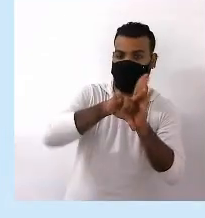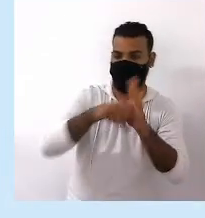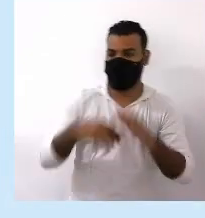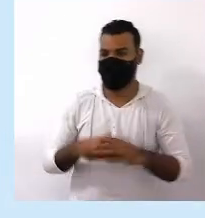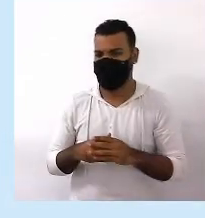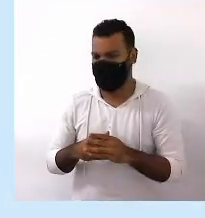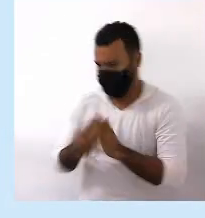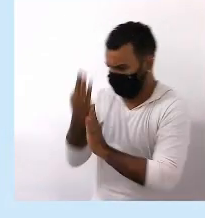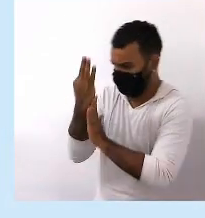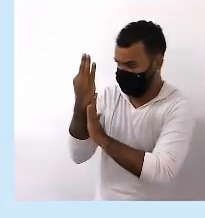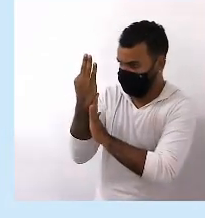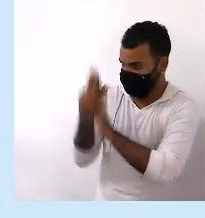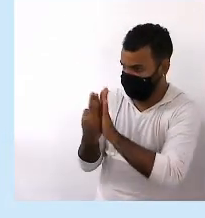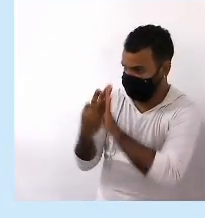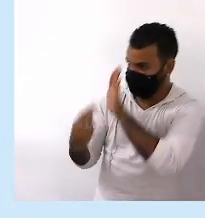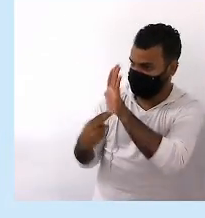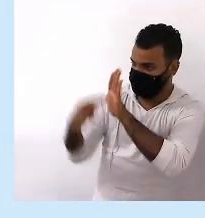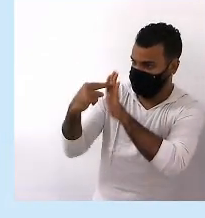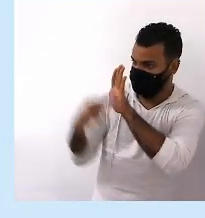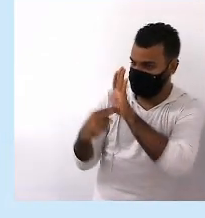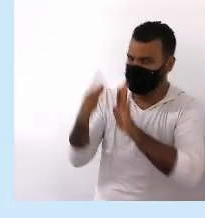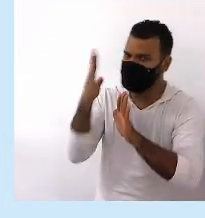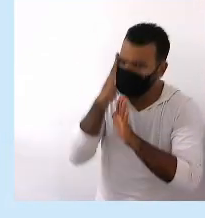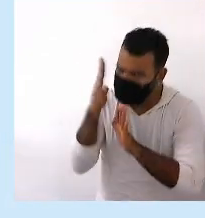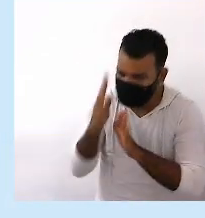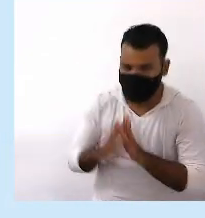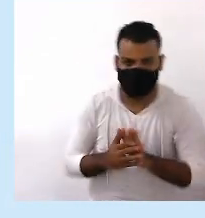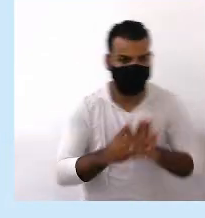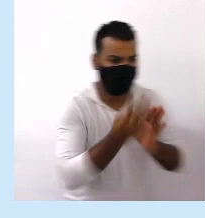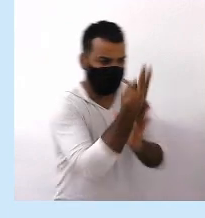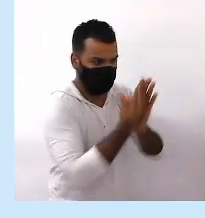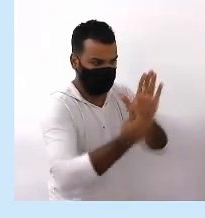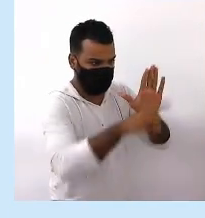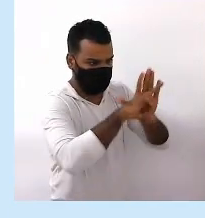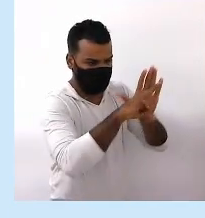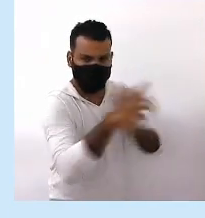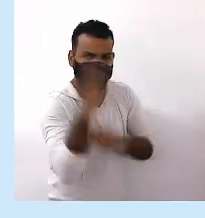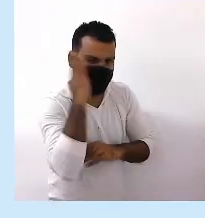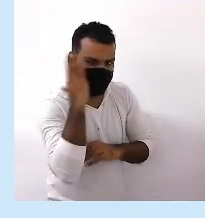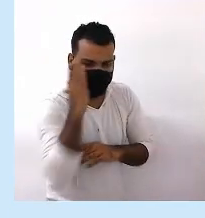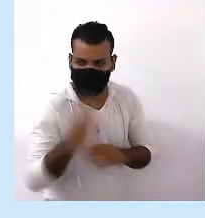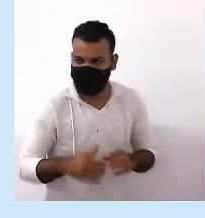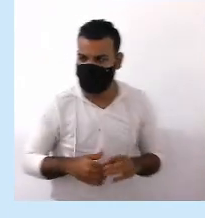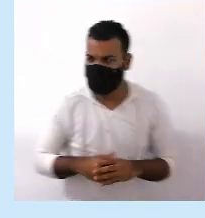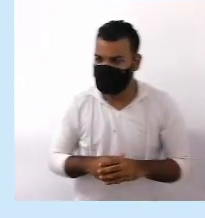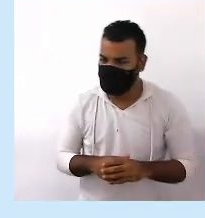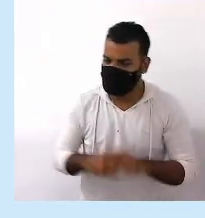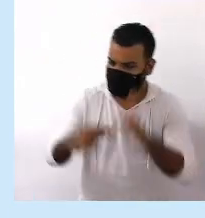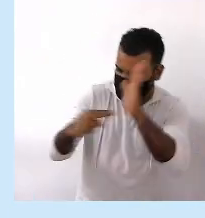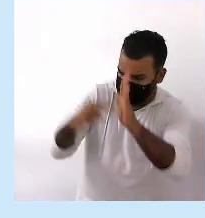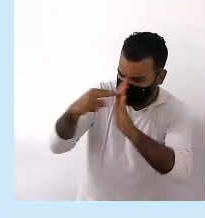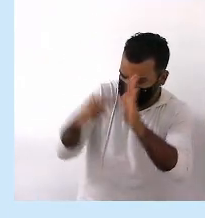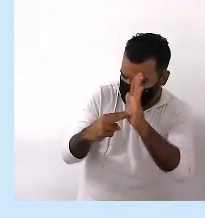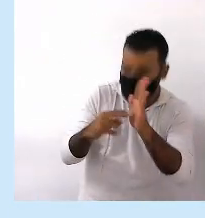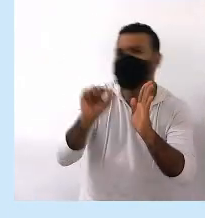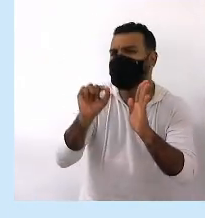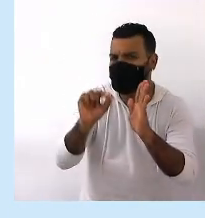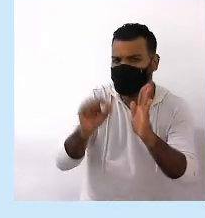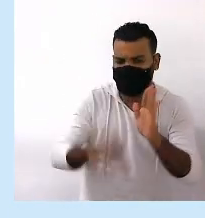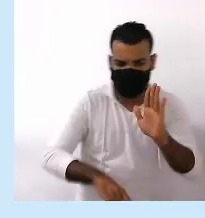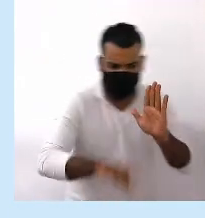o que são textos normativos? O que são textos legais? Você sabe o que são normas? O que é